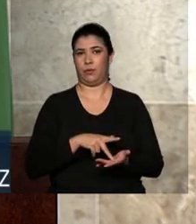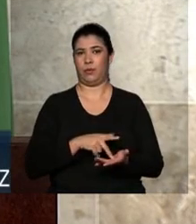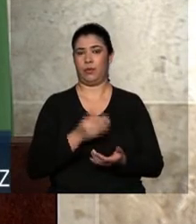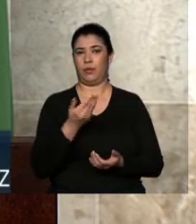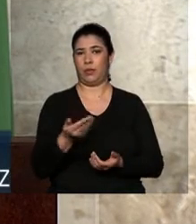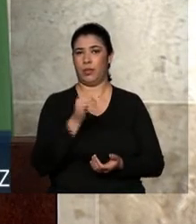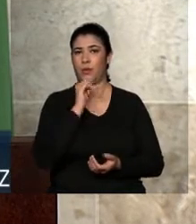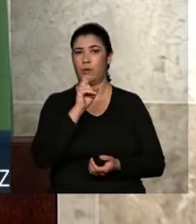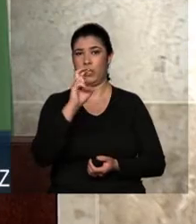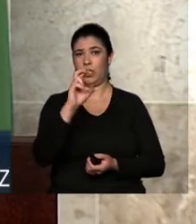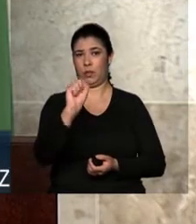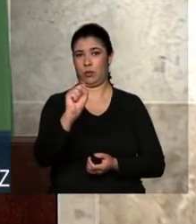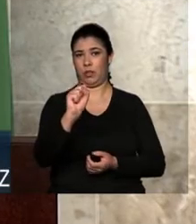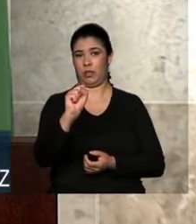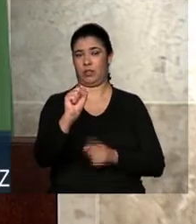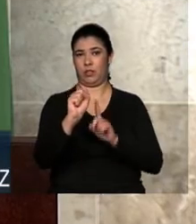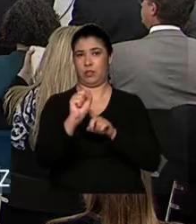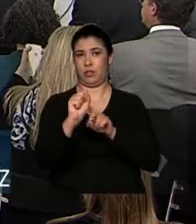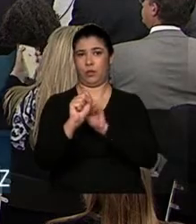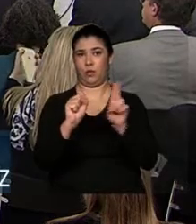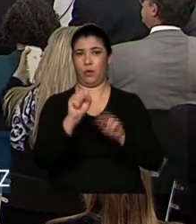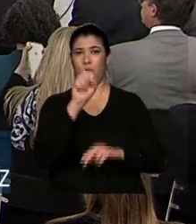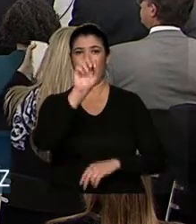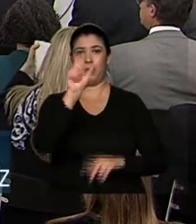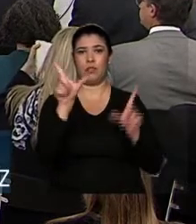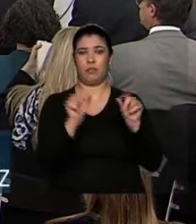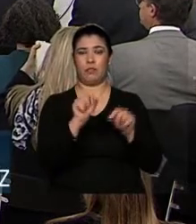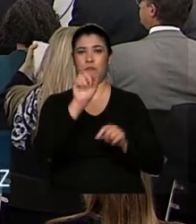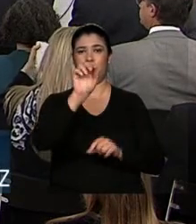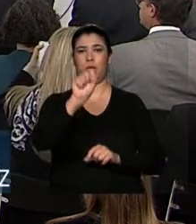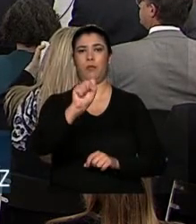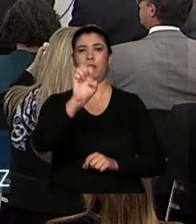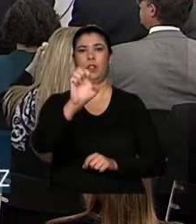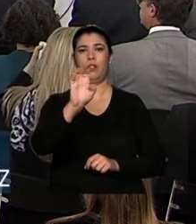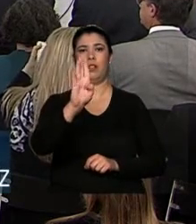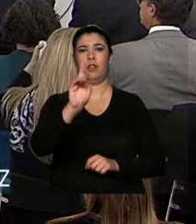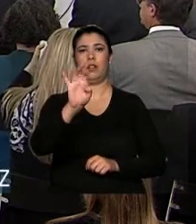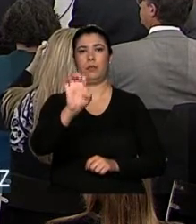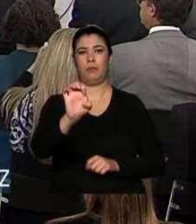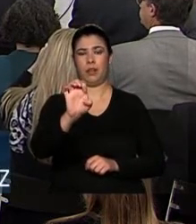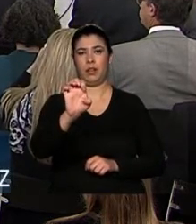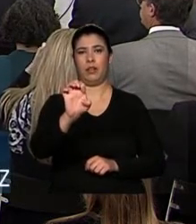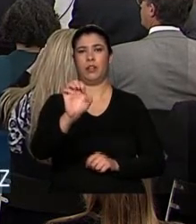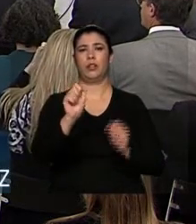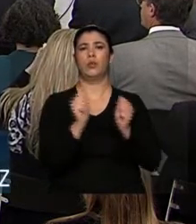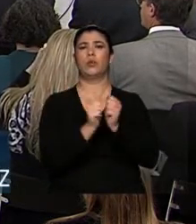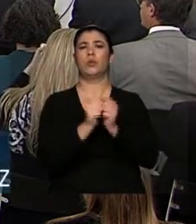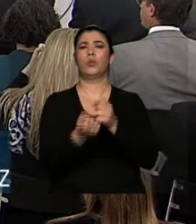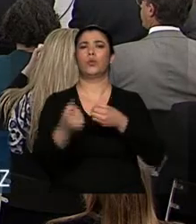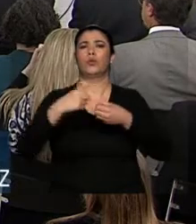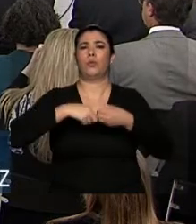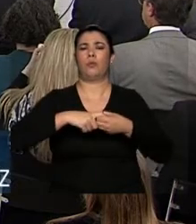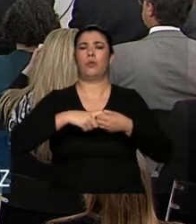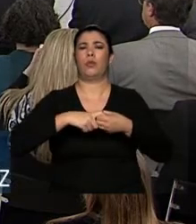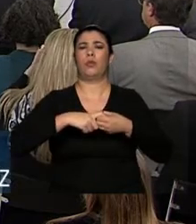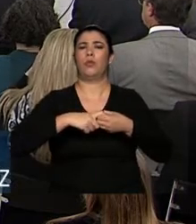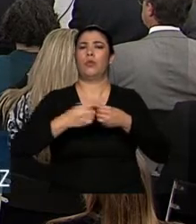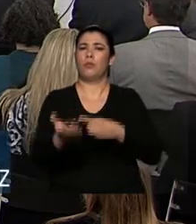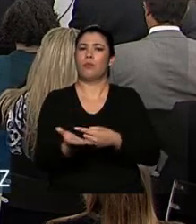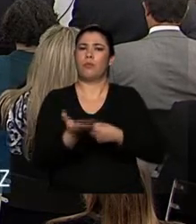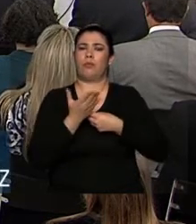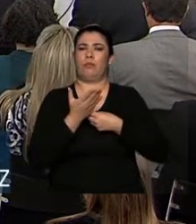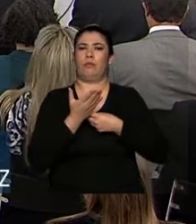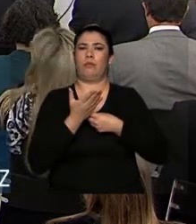SEBRAE junto conosco, junto com toda essa estrutura, vai permitir que, de fato,